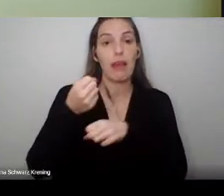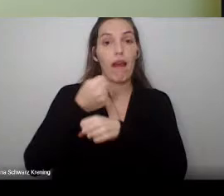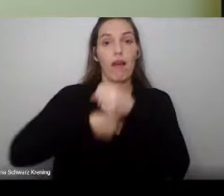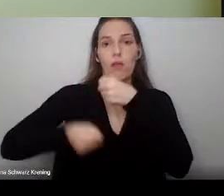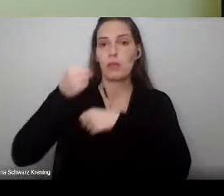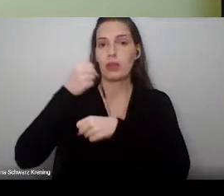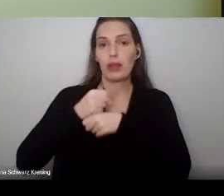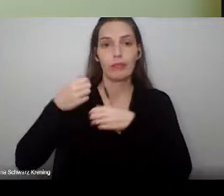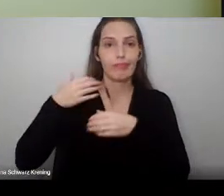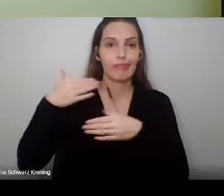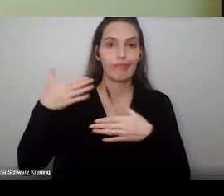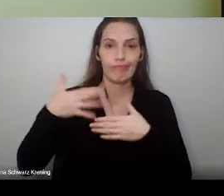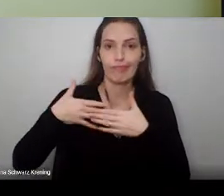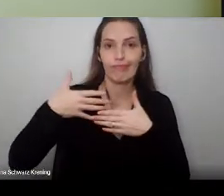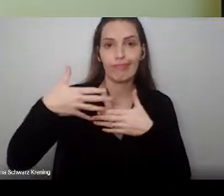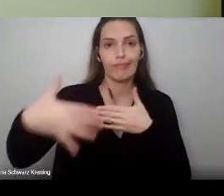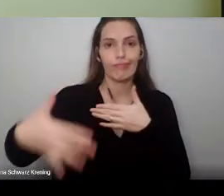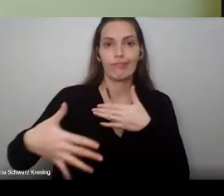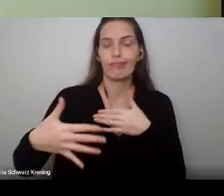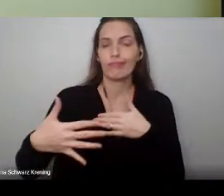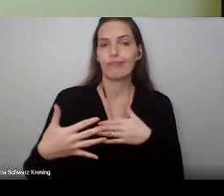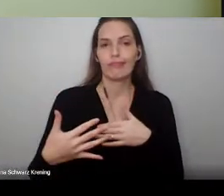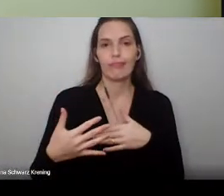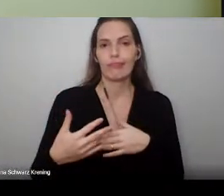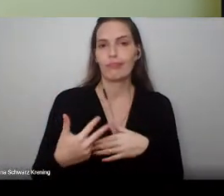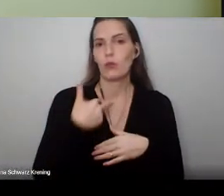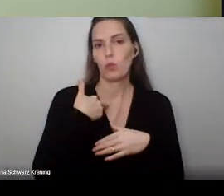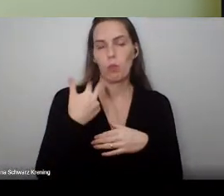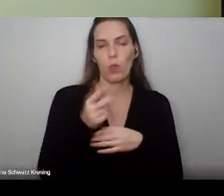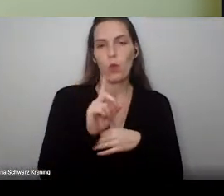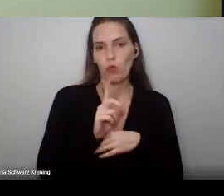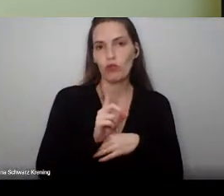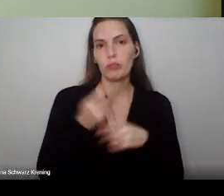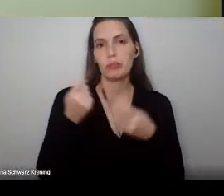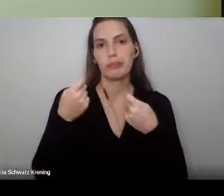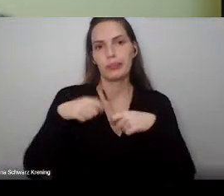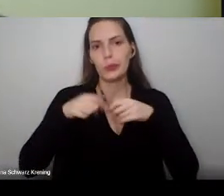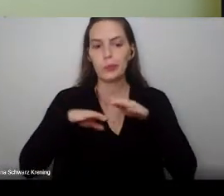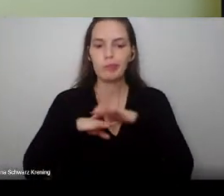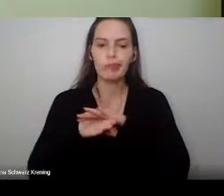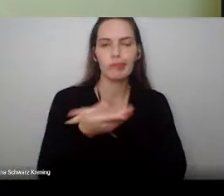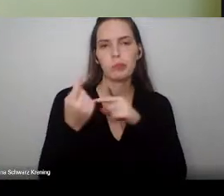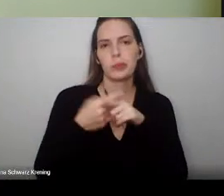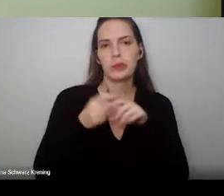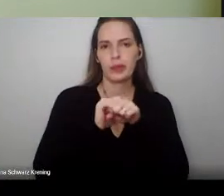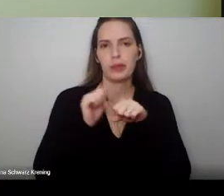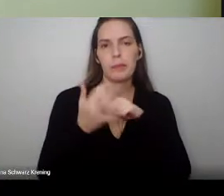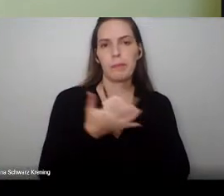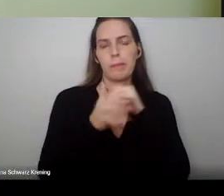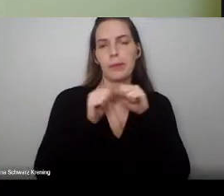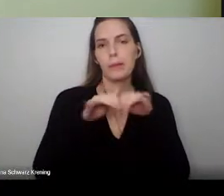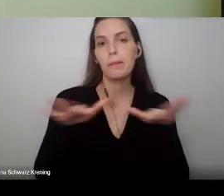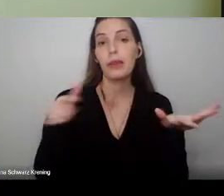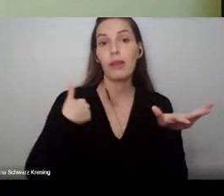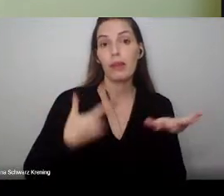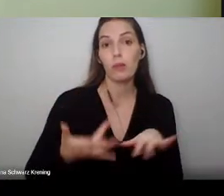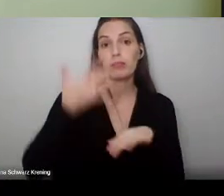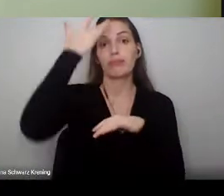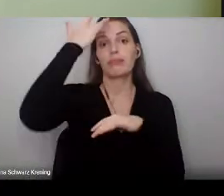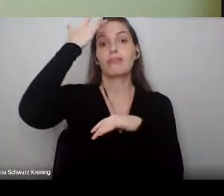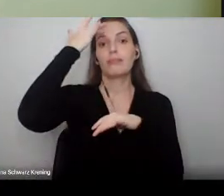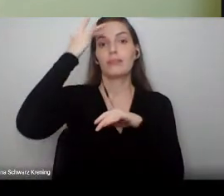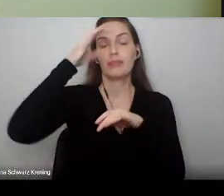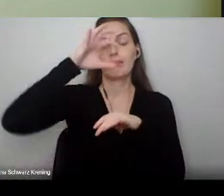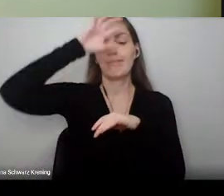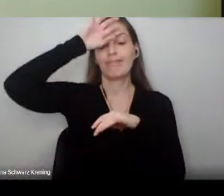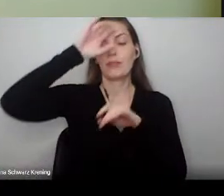teve que fazer essas adequações por causa da pandemia. E eu fico com essa memória, de que a gente iniciou e encerrou o